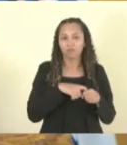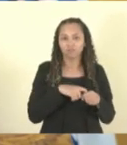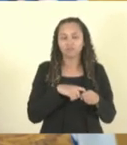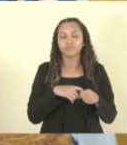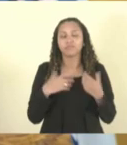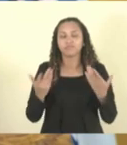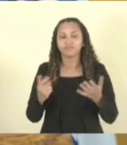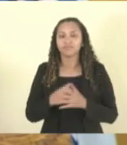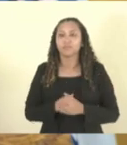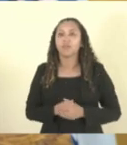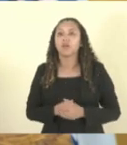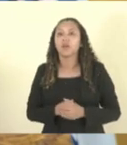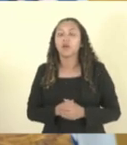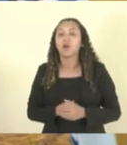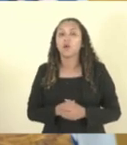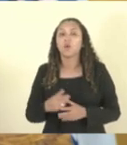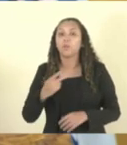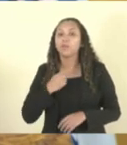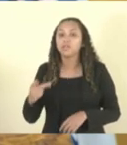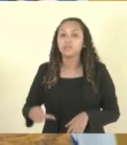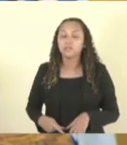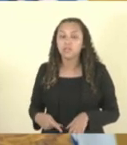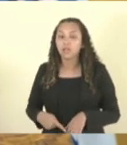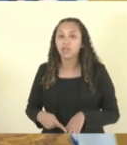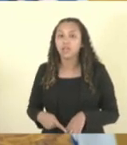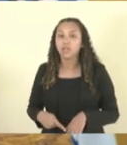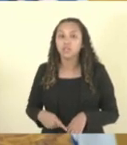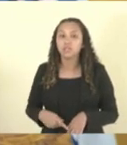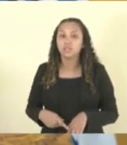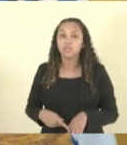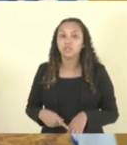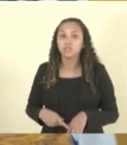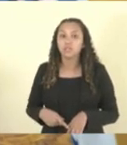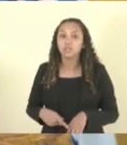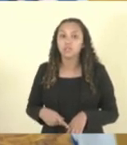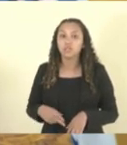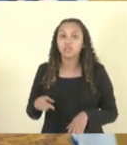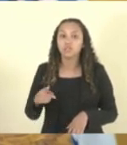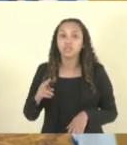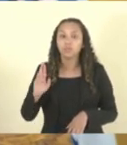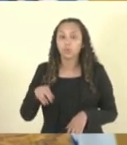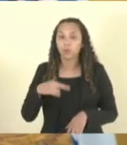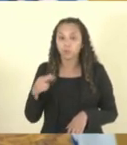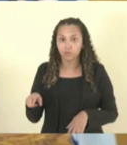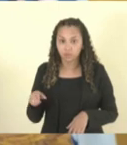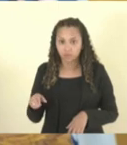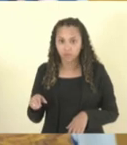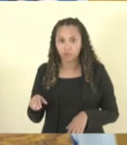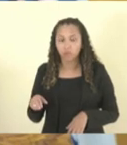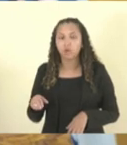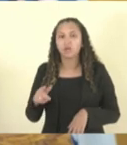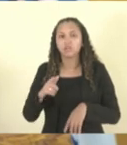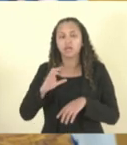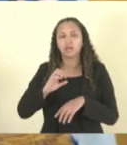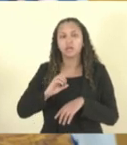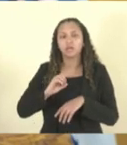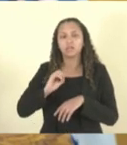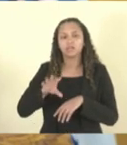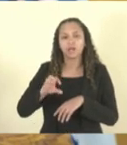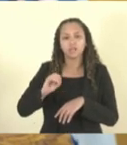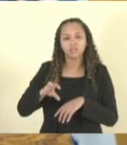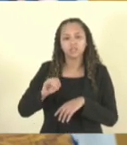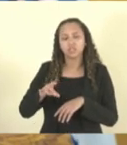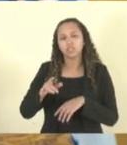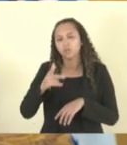O presidente da República manteve a proibição da saídinha para condenados por crimes hediondos e violentos como estupro,